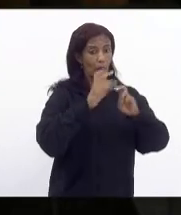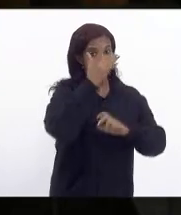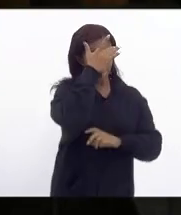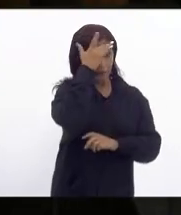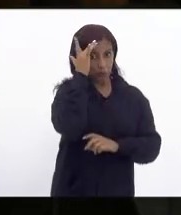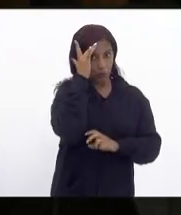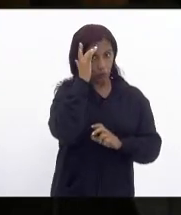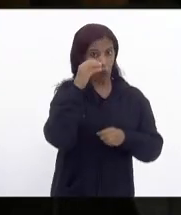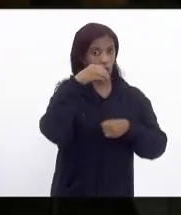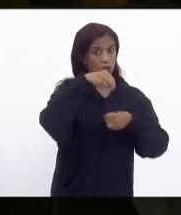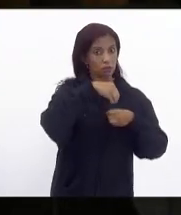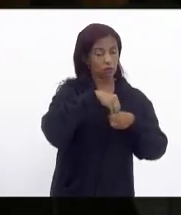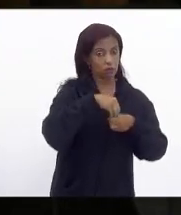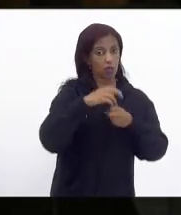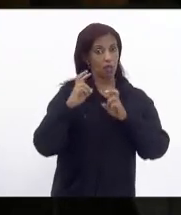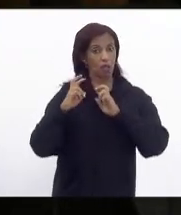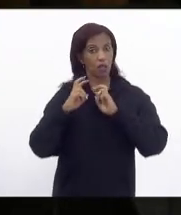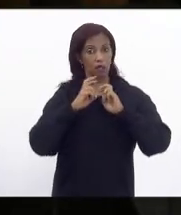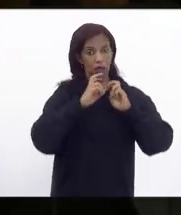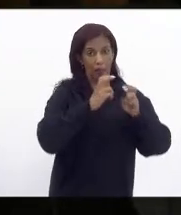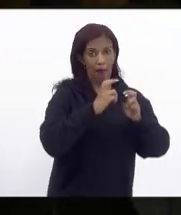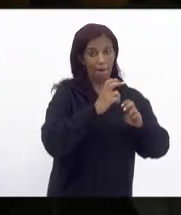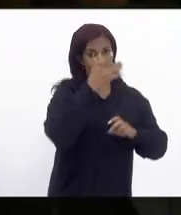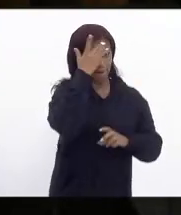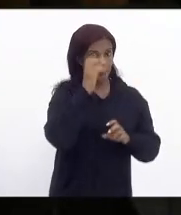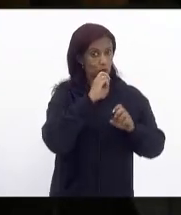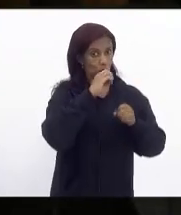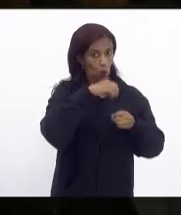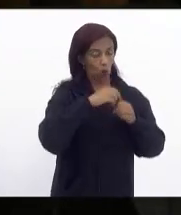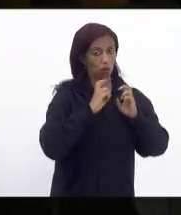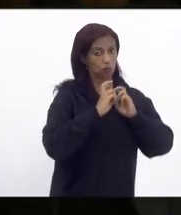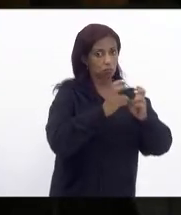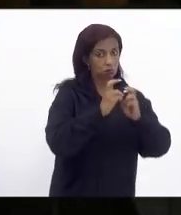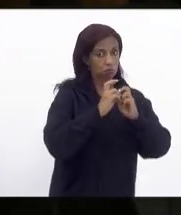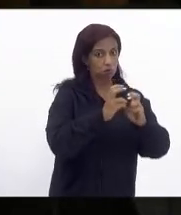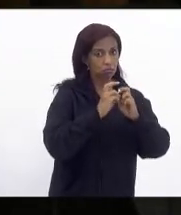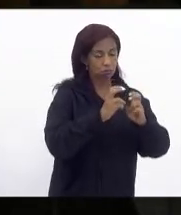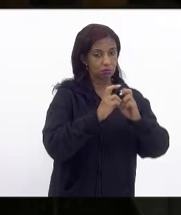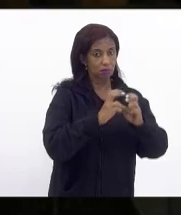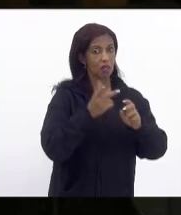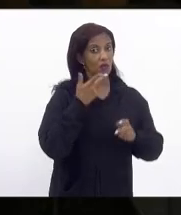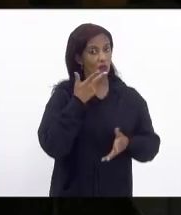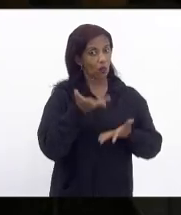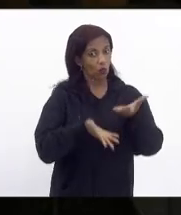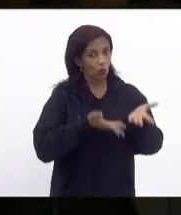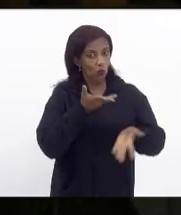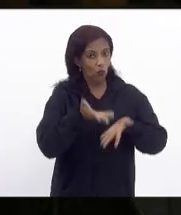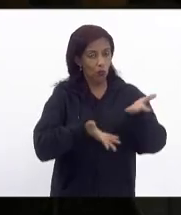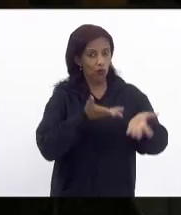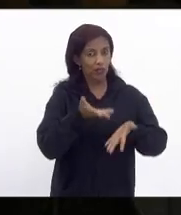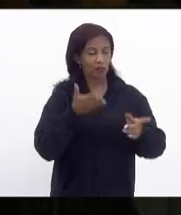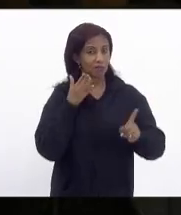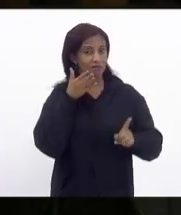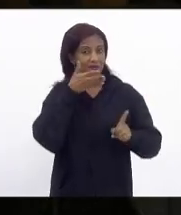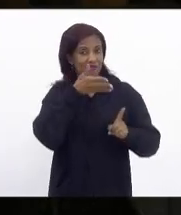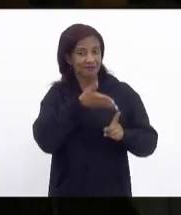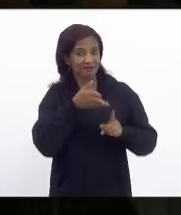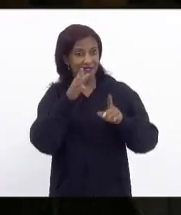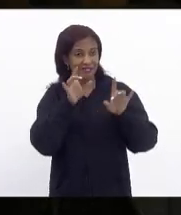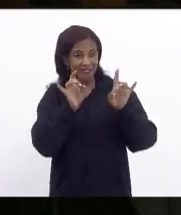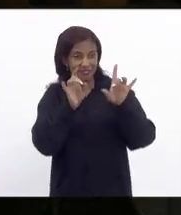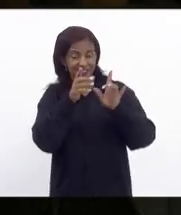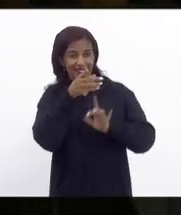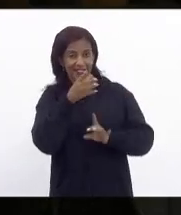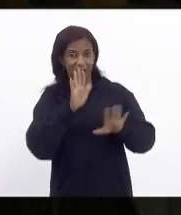por exemplo no transporte de passageiros e eu falo aqui com cuidado sabe Marta porque quando tem uma especialista no plenário